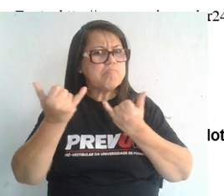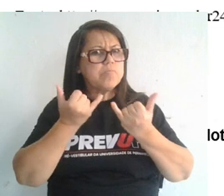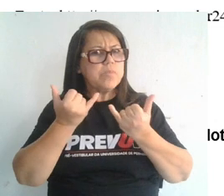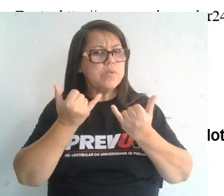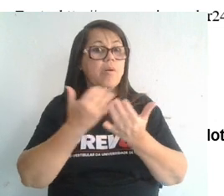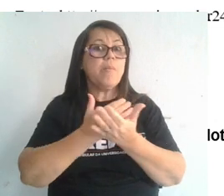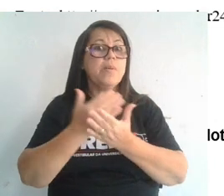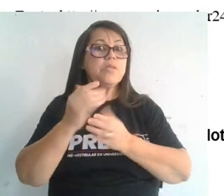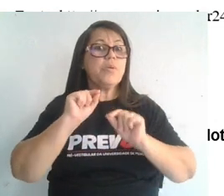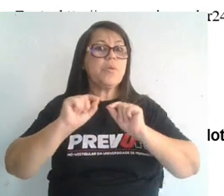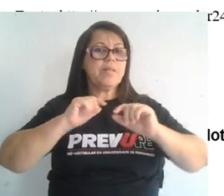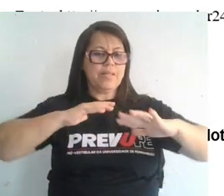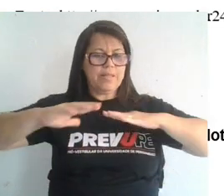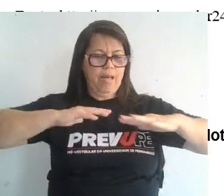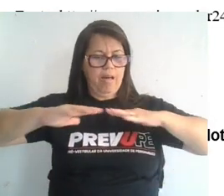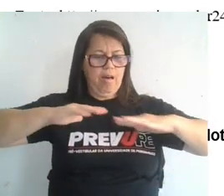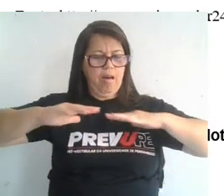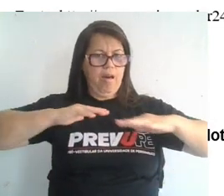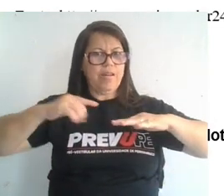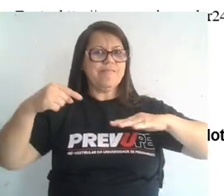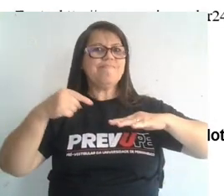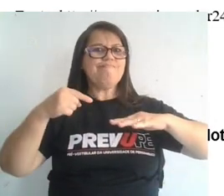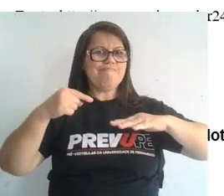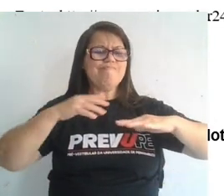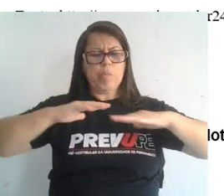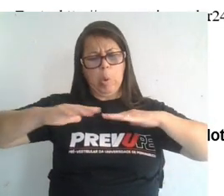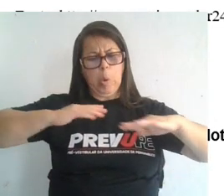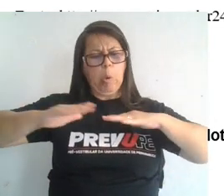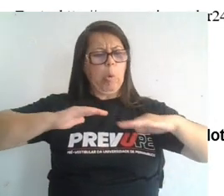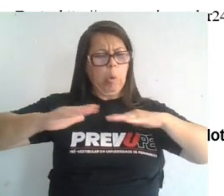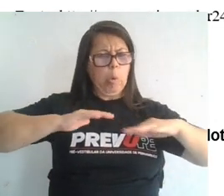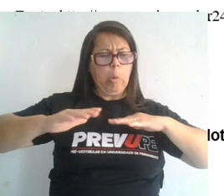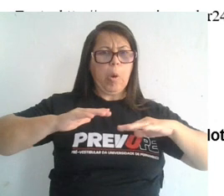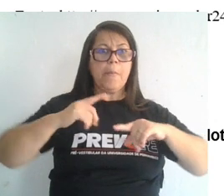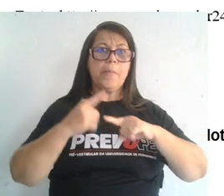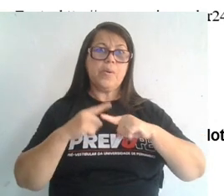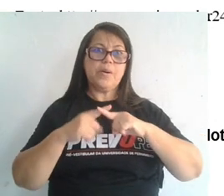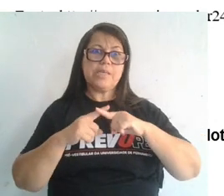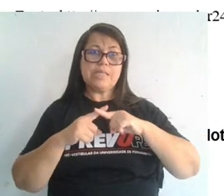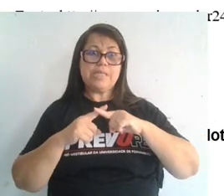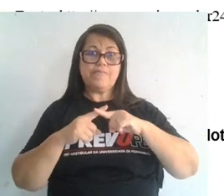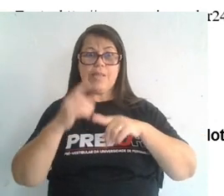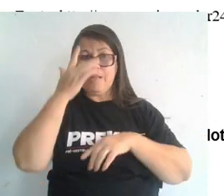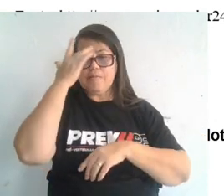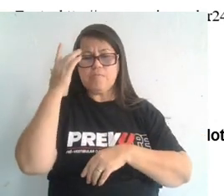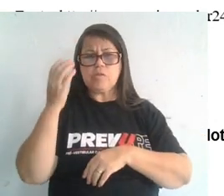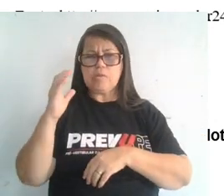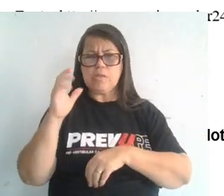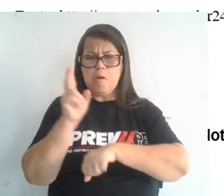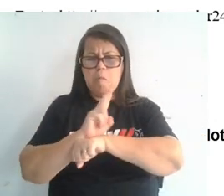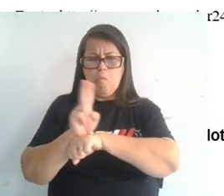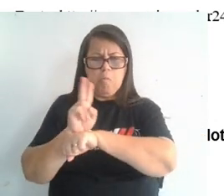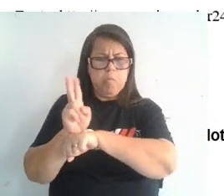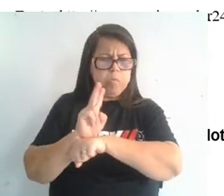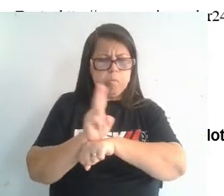partir dos terremotos. Então, a partir dos terremotos, que são monitorados pelos equipamentos, e esse